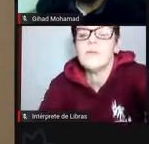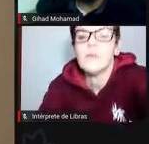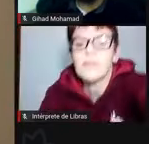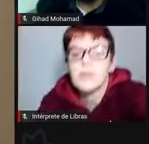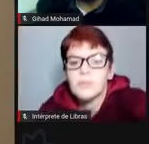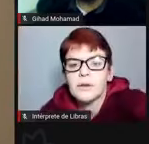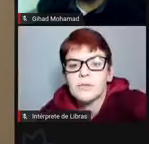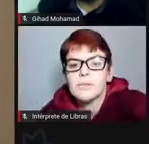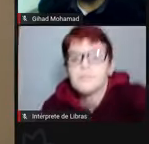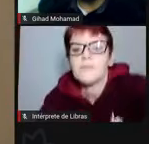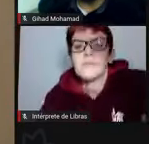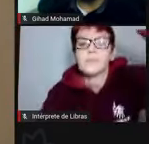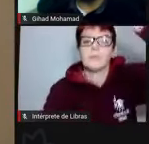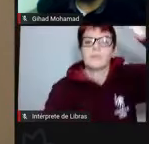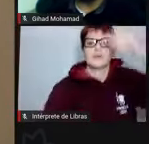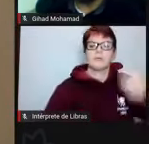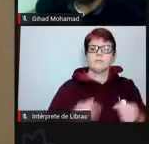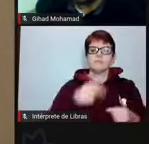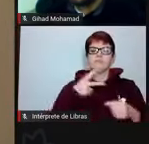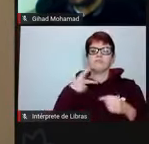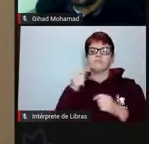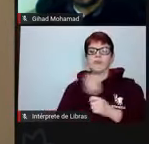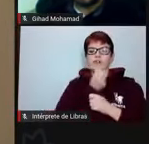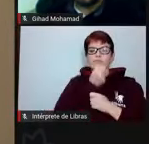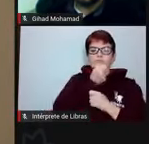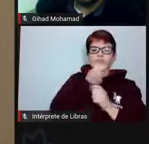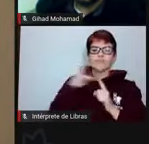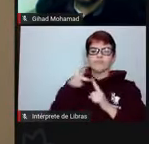professor Jirá, o seu microfone acho que está mudo.